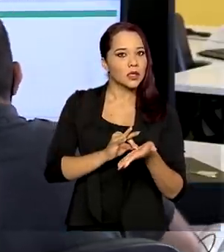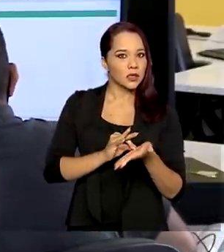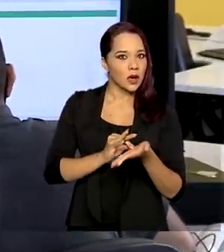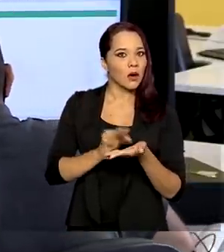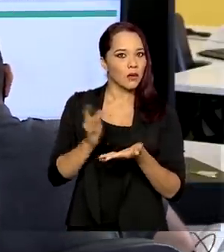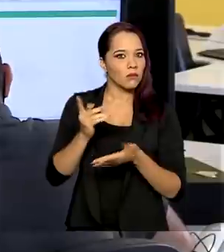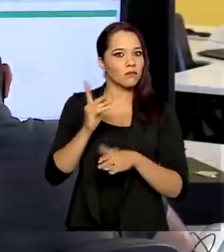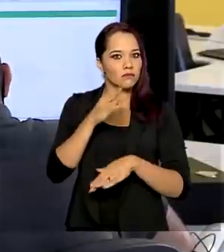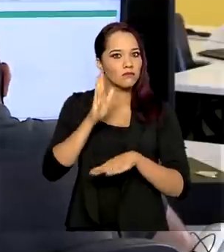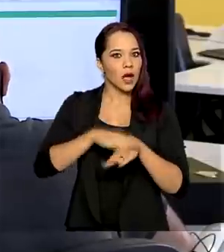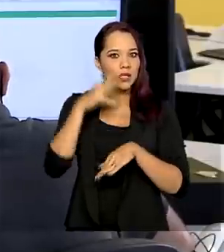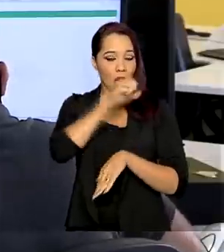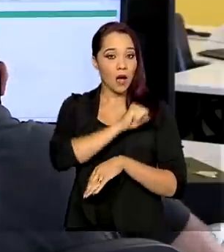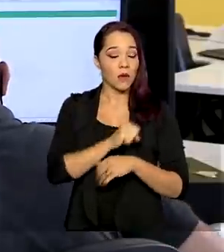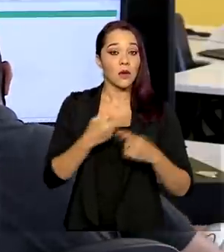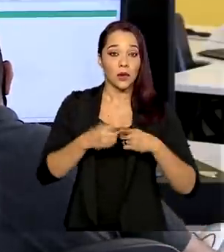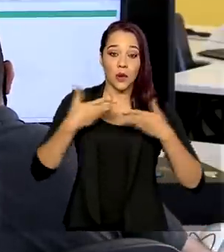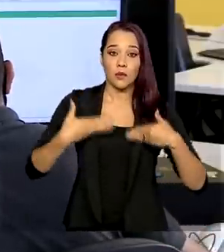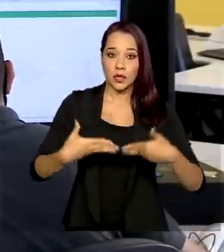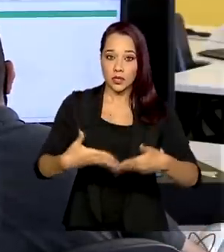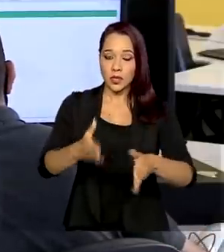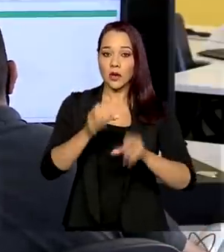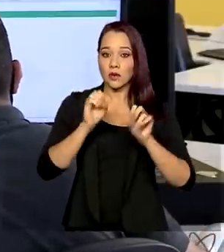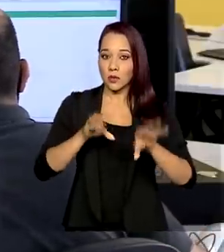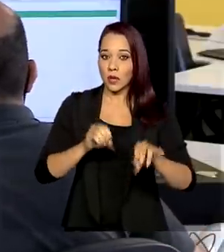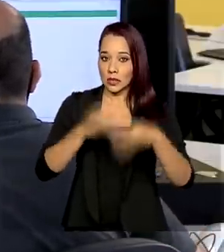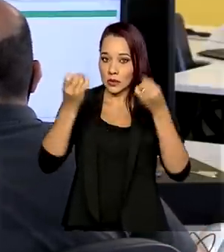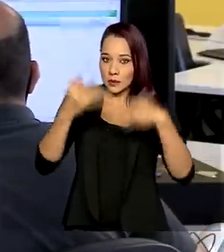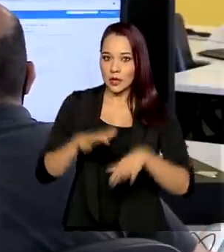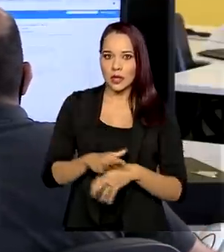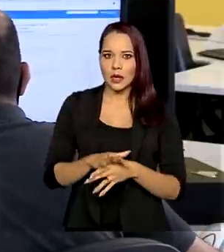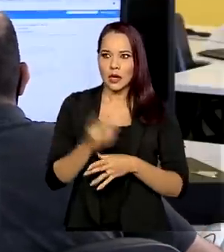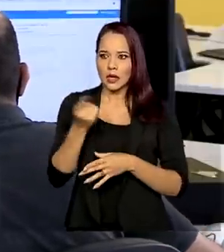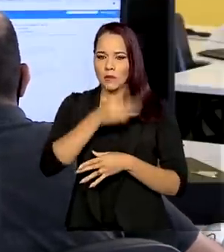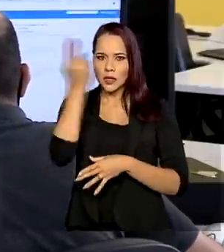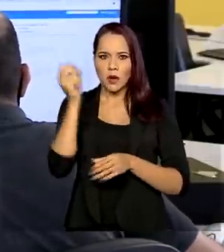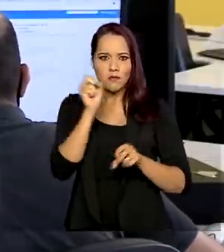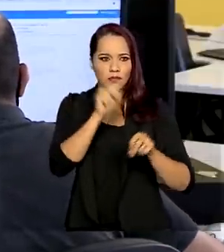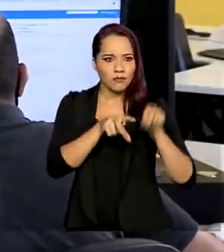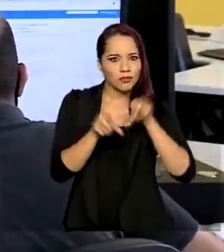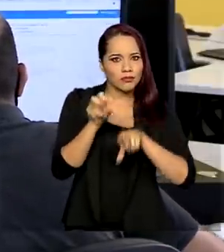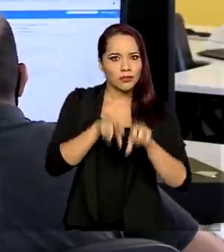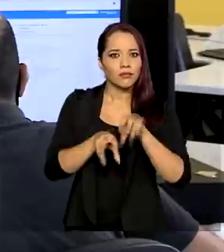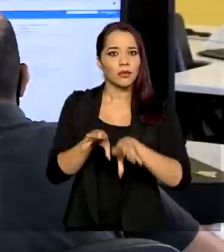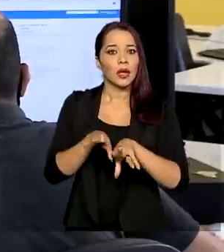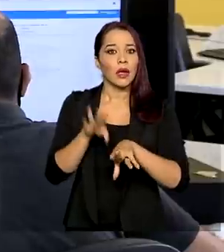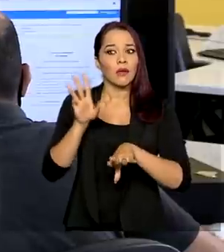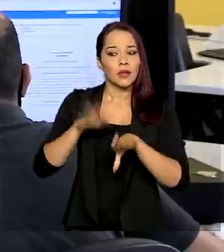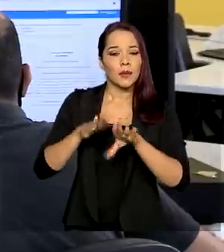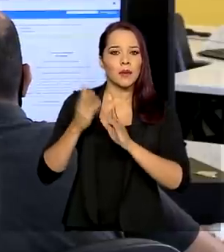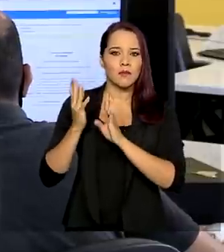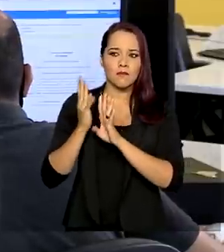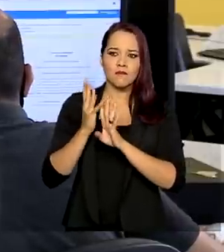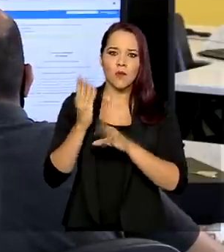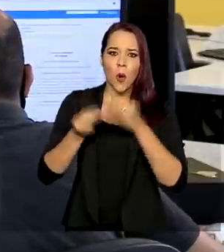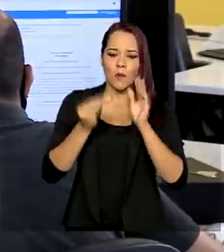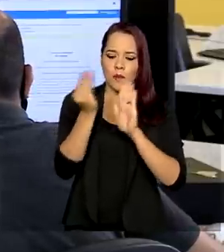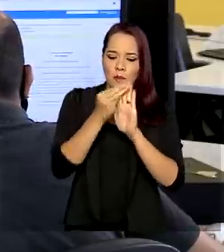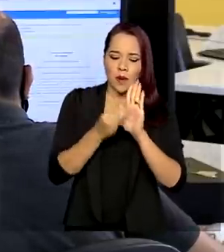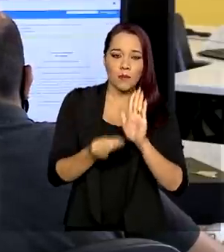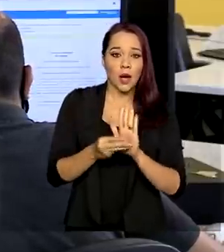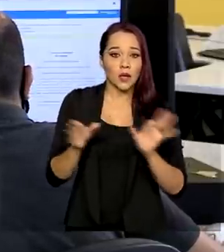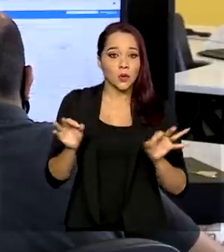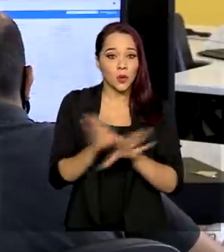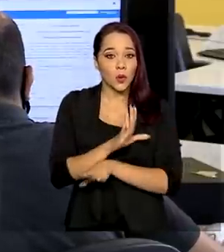que possível, porque segundo o Ministério da Educação, a ocupação dessas vagas será feita de acordo com a ordem da conclusão